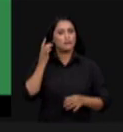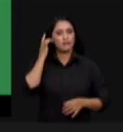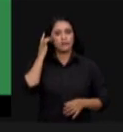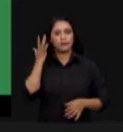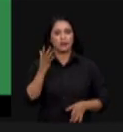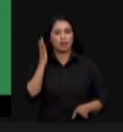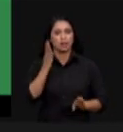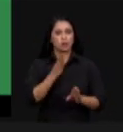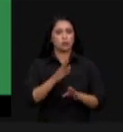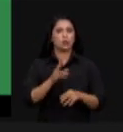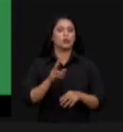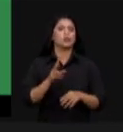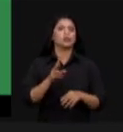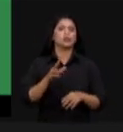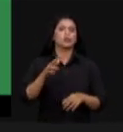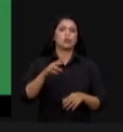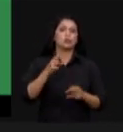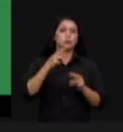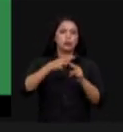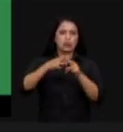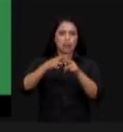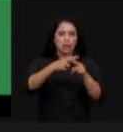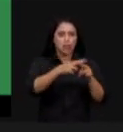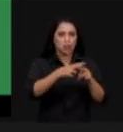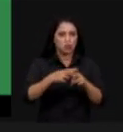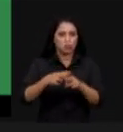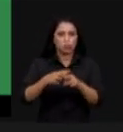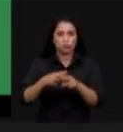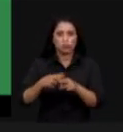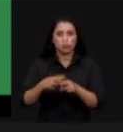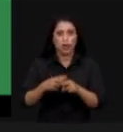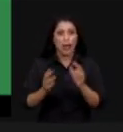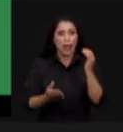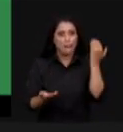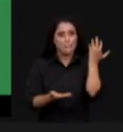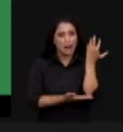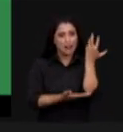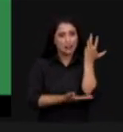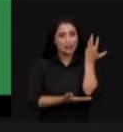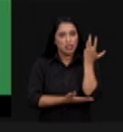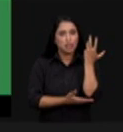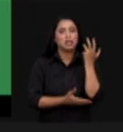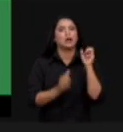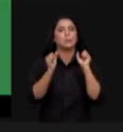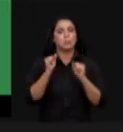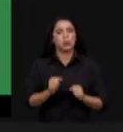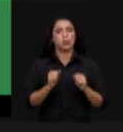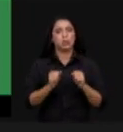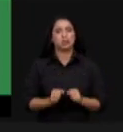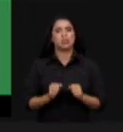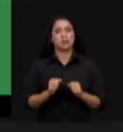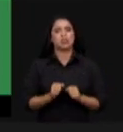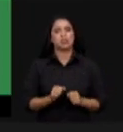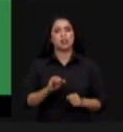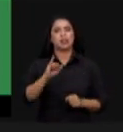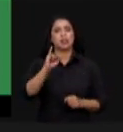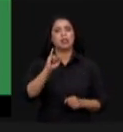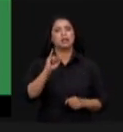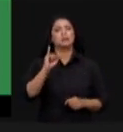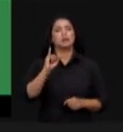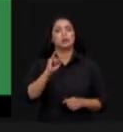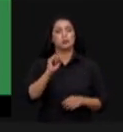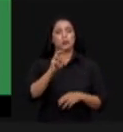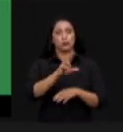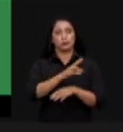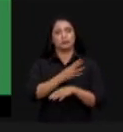elas são monitoradas via satélite a madeira tem toda a condição de ser rastreada pelo IBAMA e pelo Ministério do